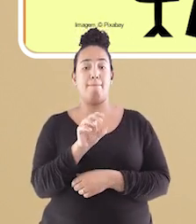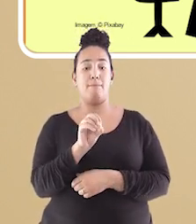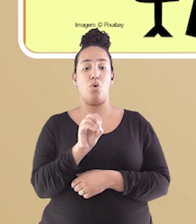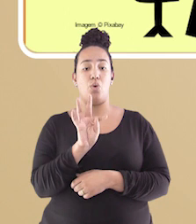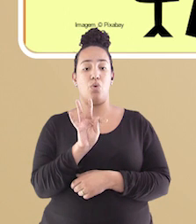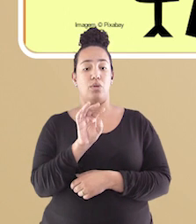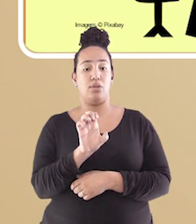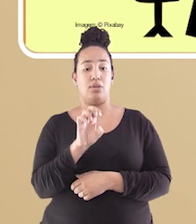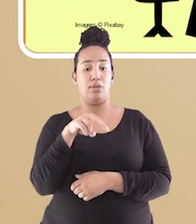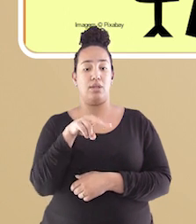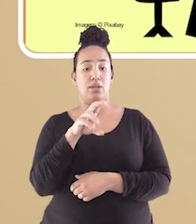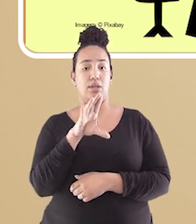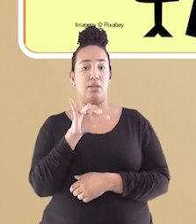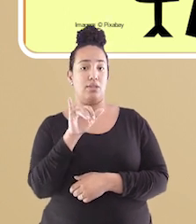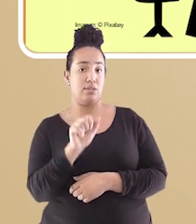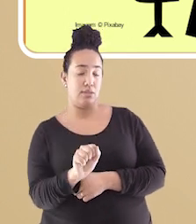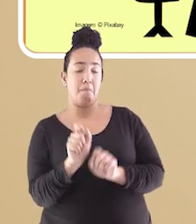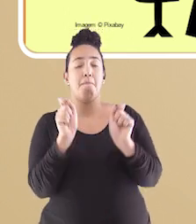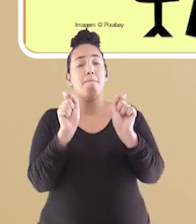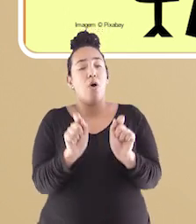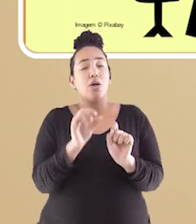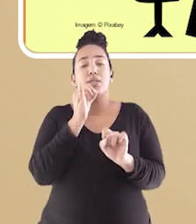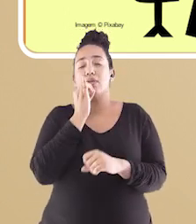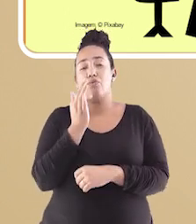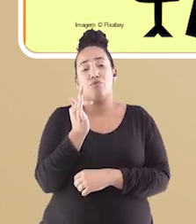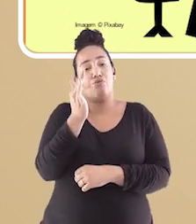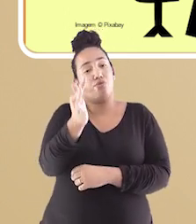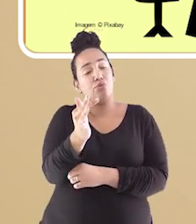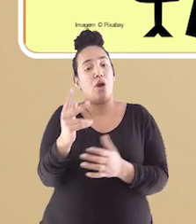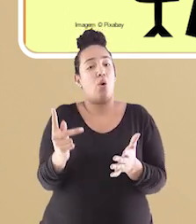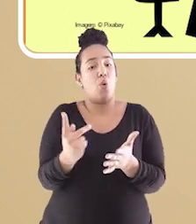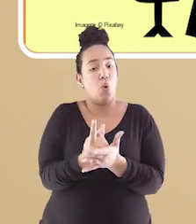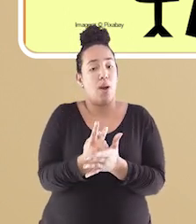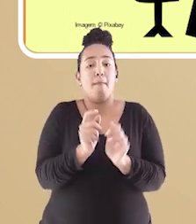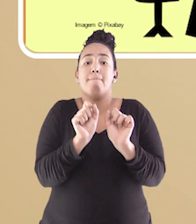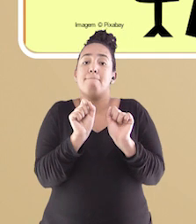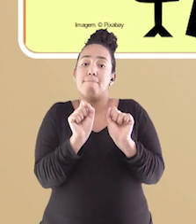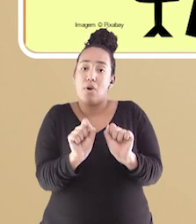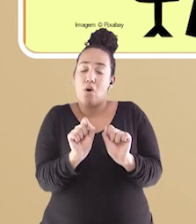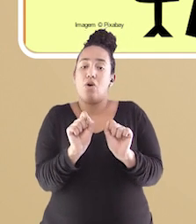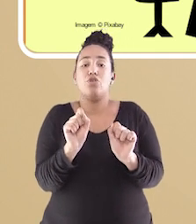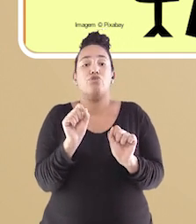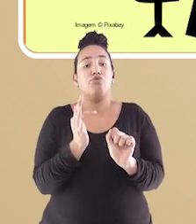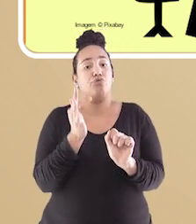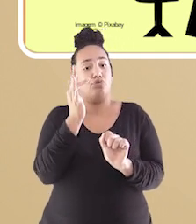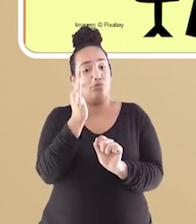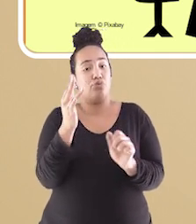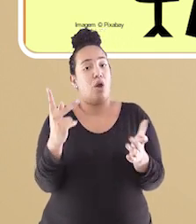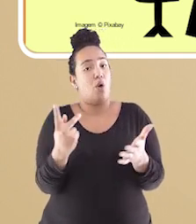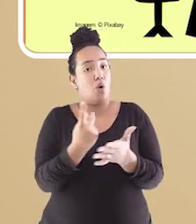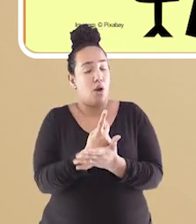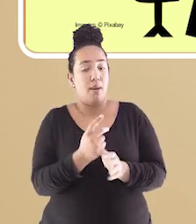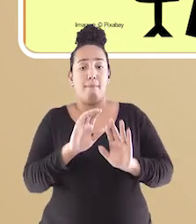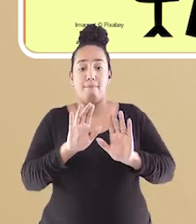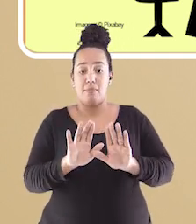potência, potencial, aquilo que pode vir a existir, se realizar, que pode ser concretizado,